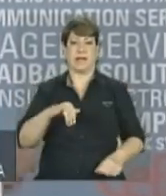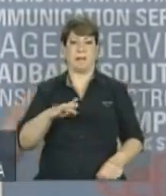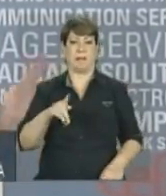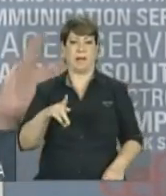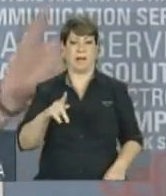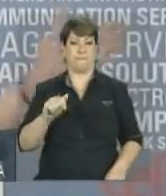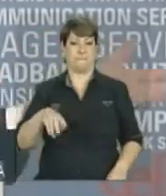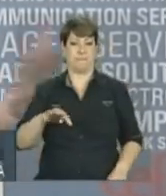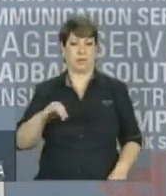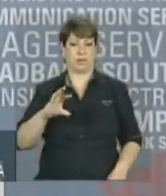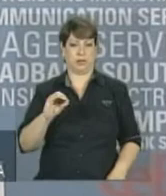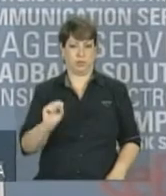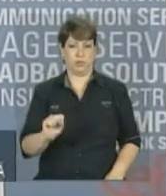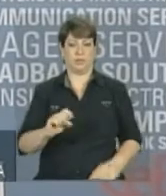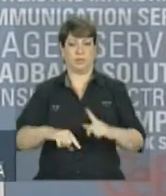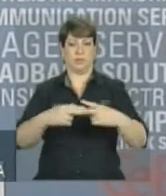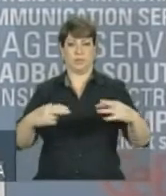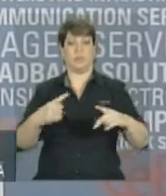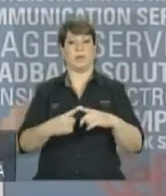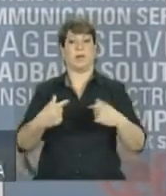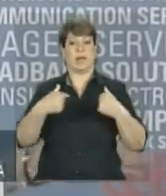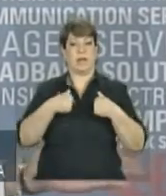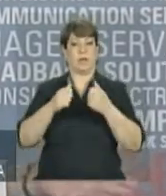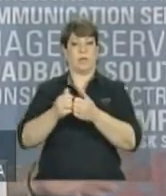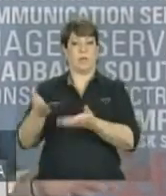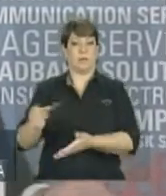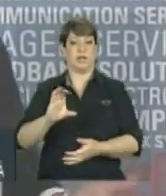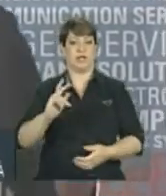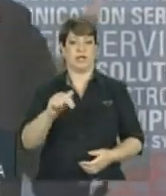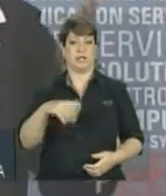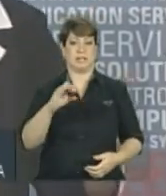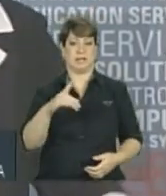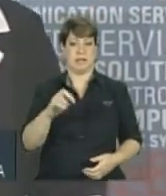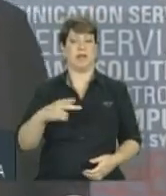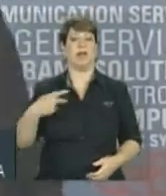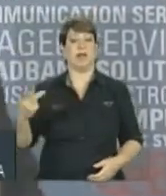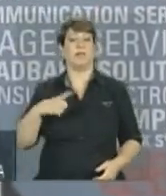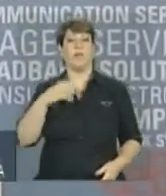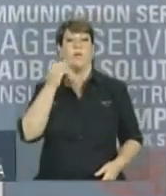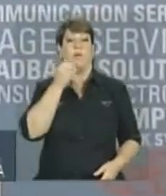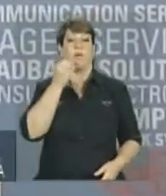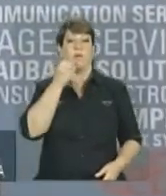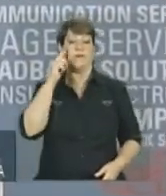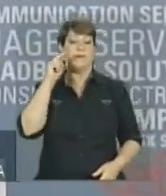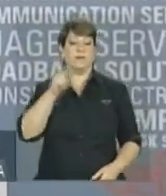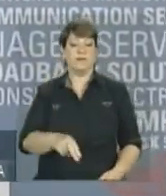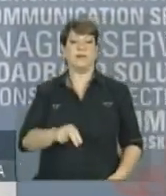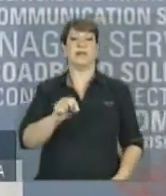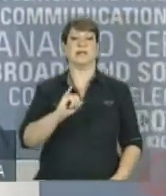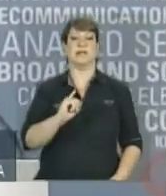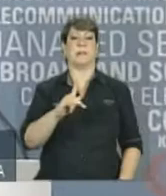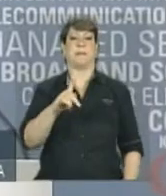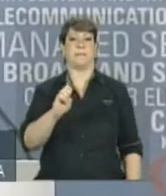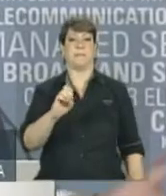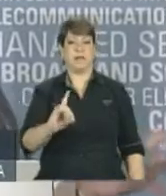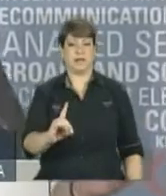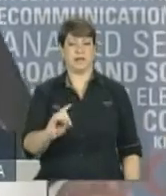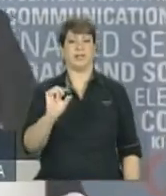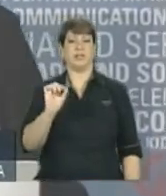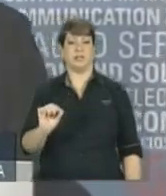porque a chanceler e eu tivemos a oportunidade de assistir um iPad sendo